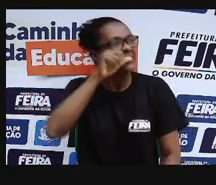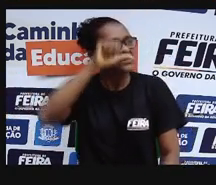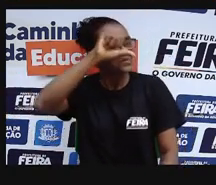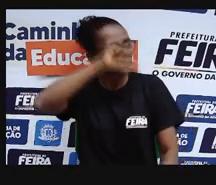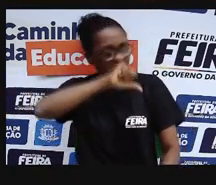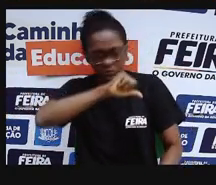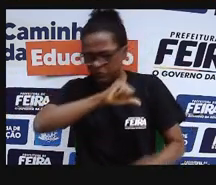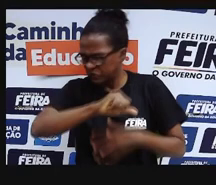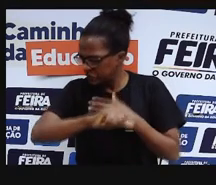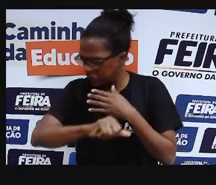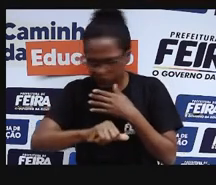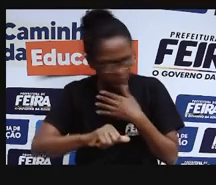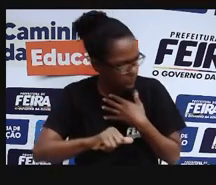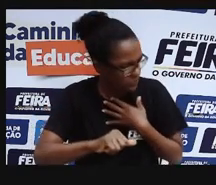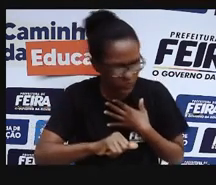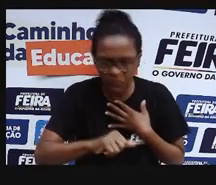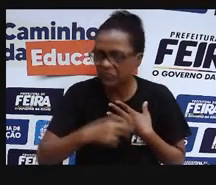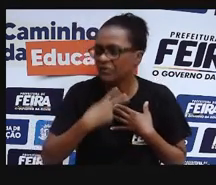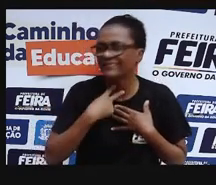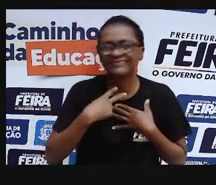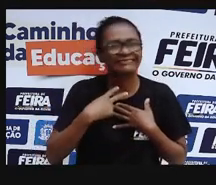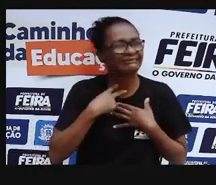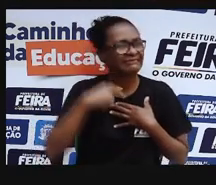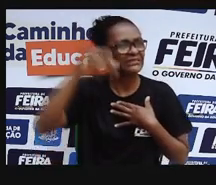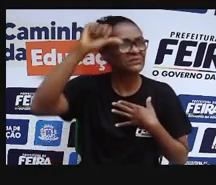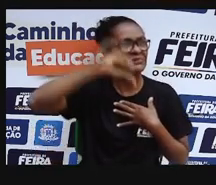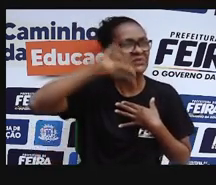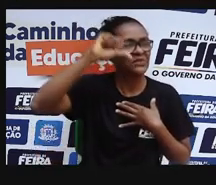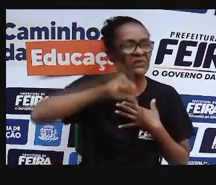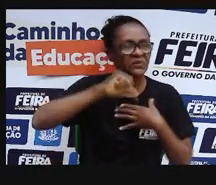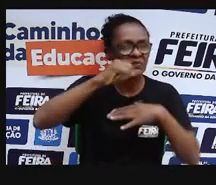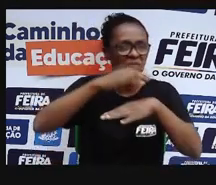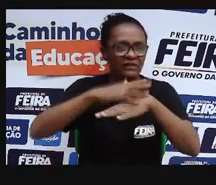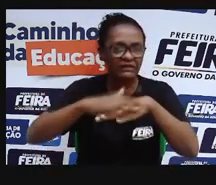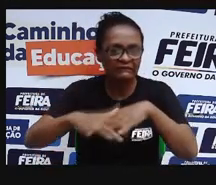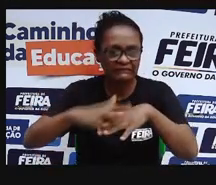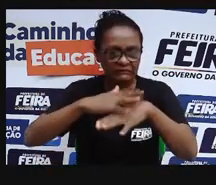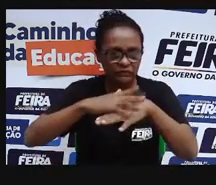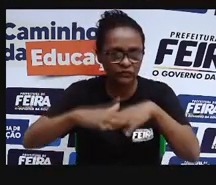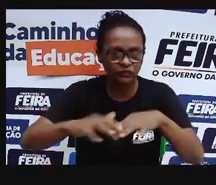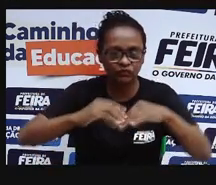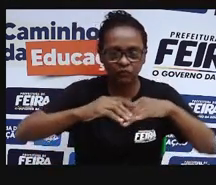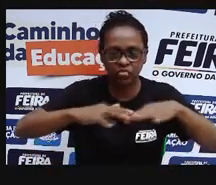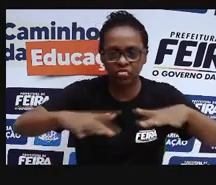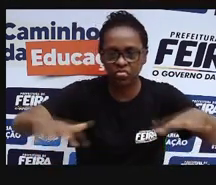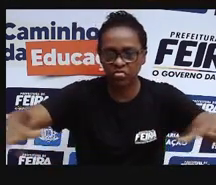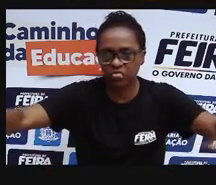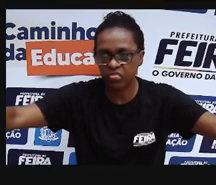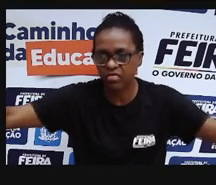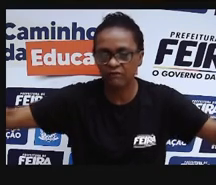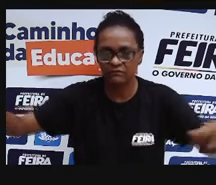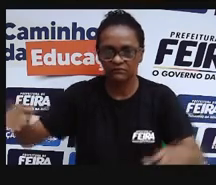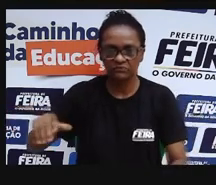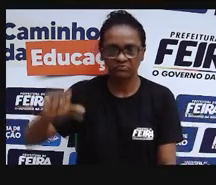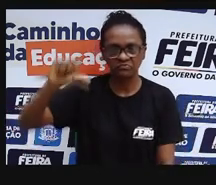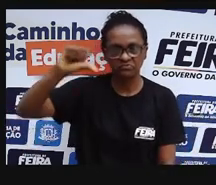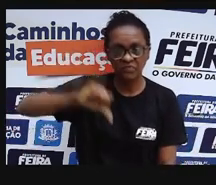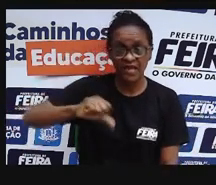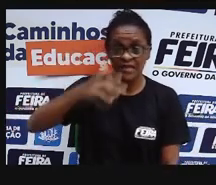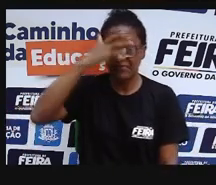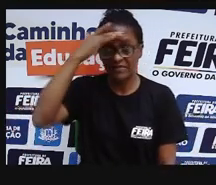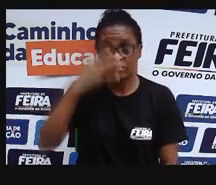vai acontecer? O que pode acontecer? Pode acontecer um aumento de casos de, por exemplo, problemas